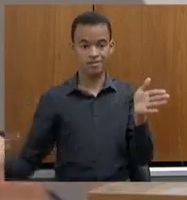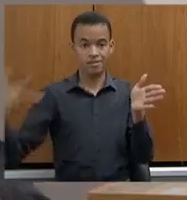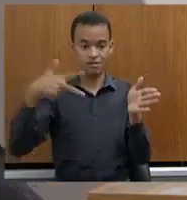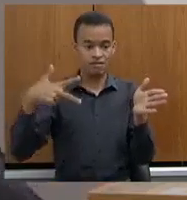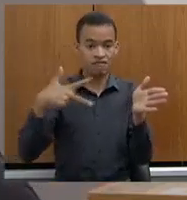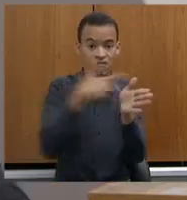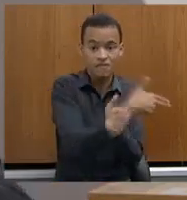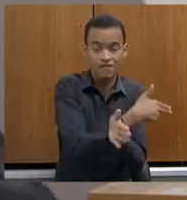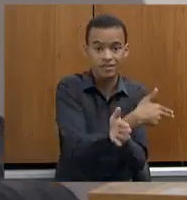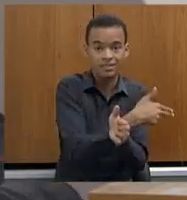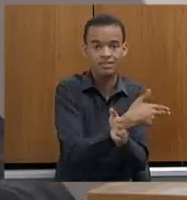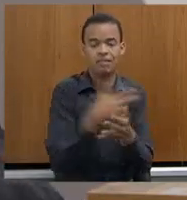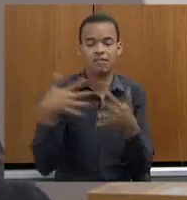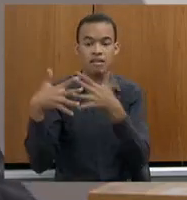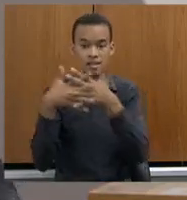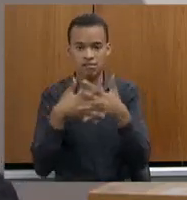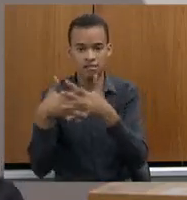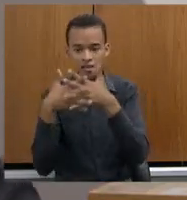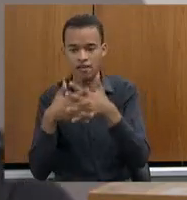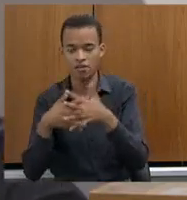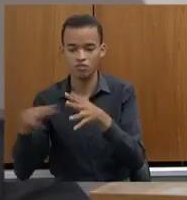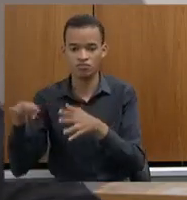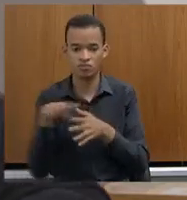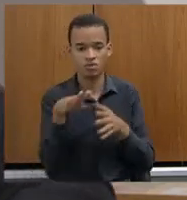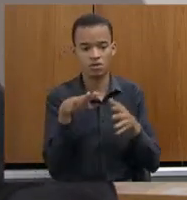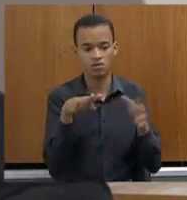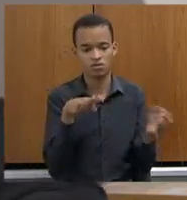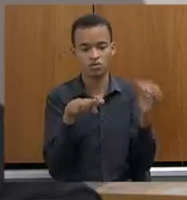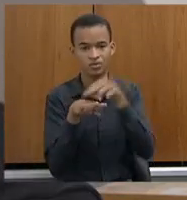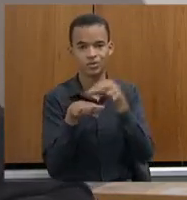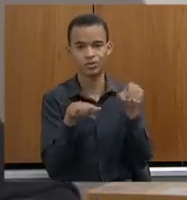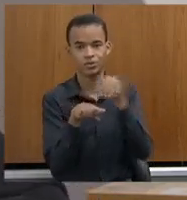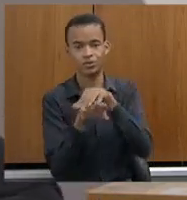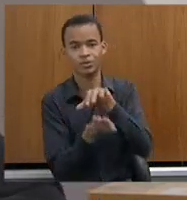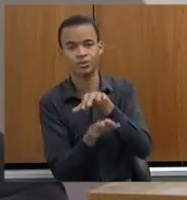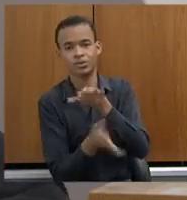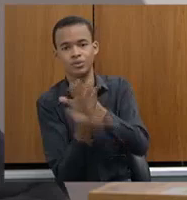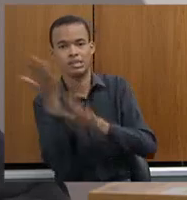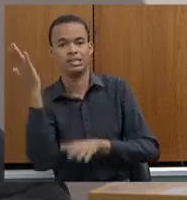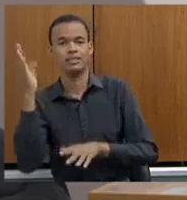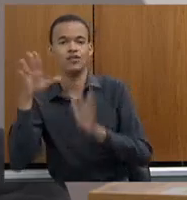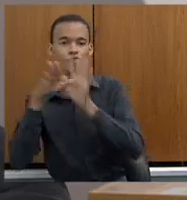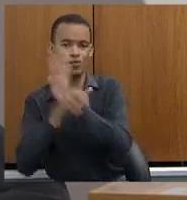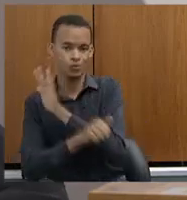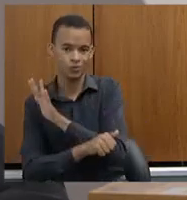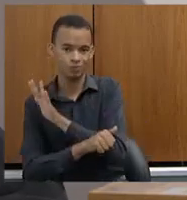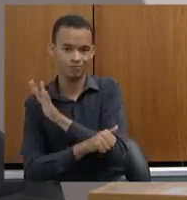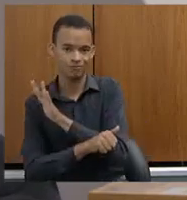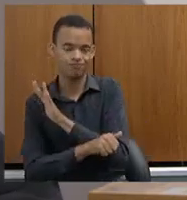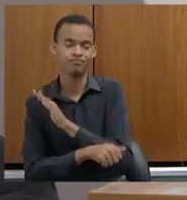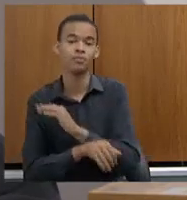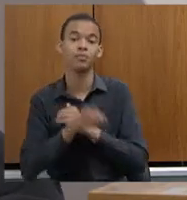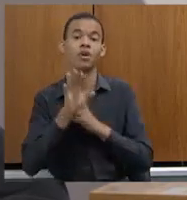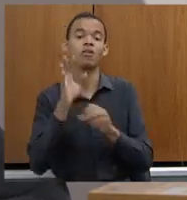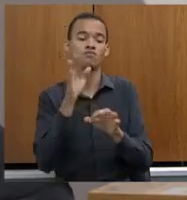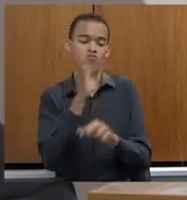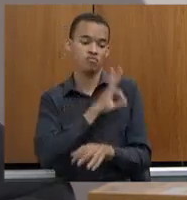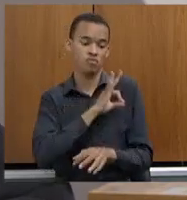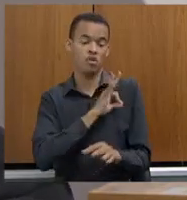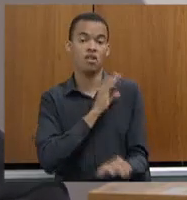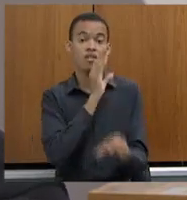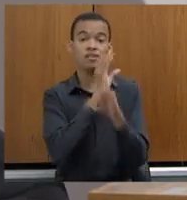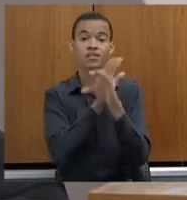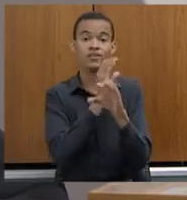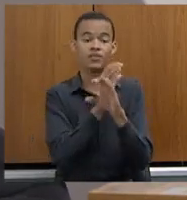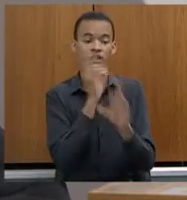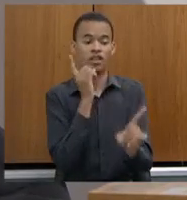caminhão e levam esse ferro guza todo. O que a Polícia Civil descobriu e que a Polícia Civil não tinha que ter descoberto